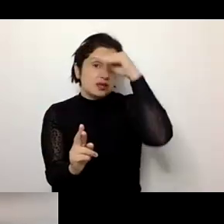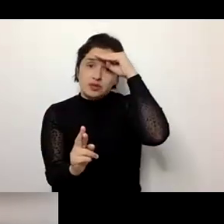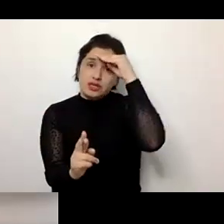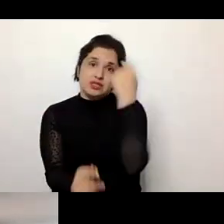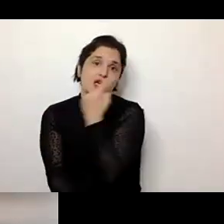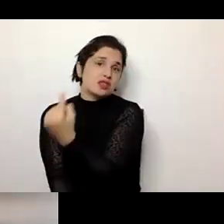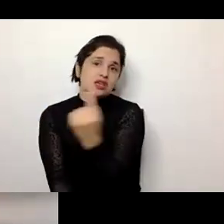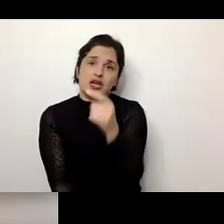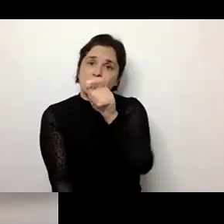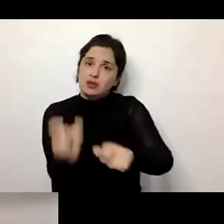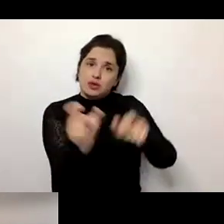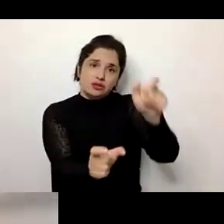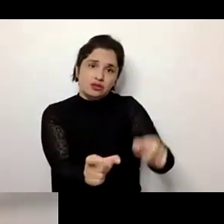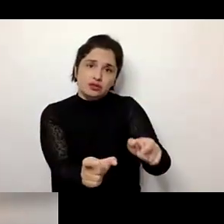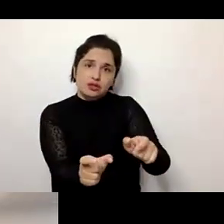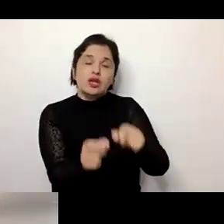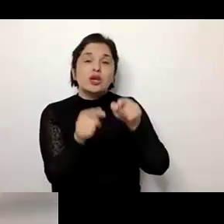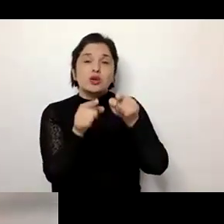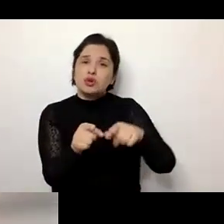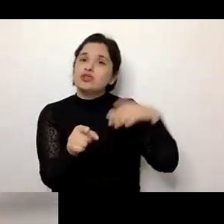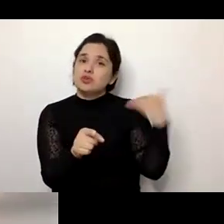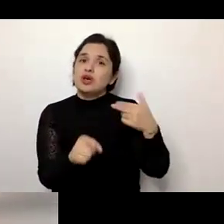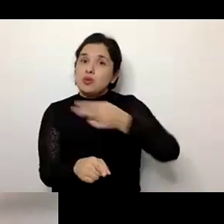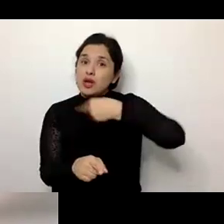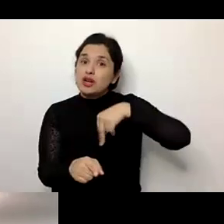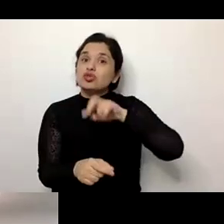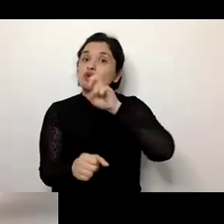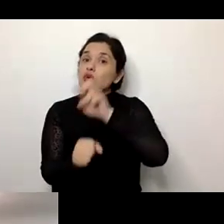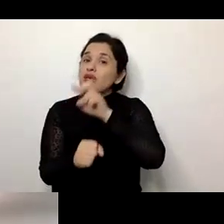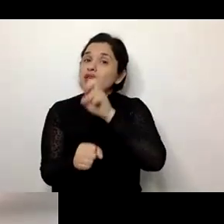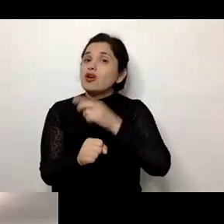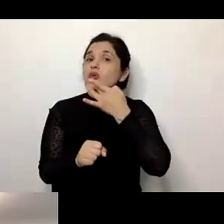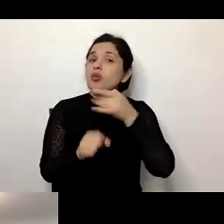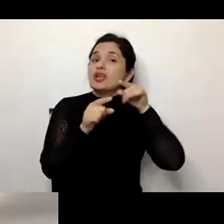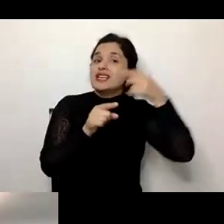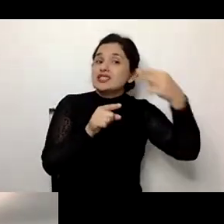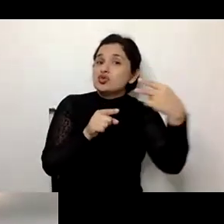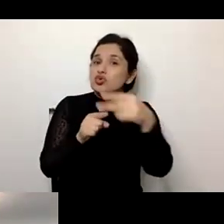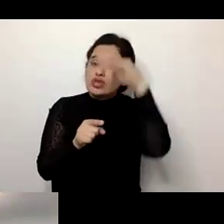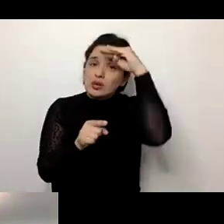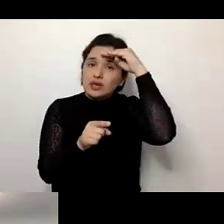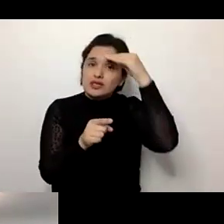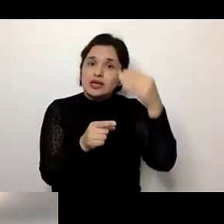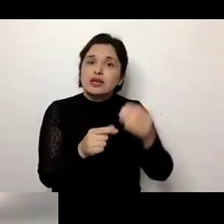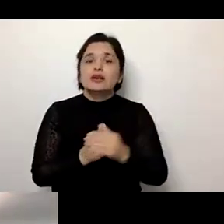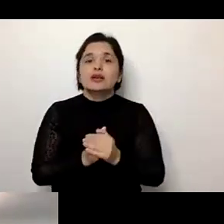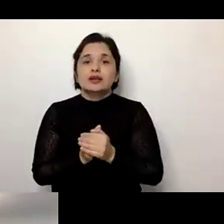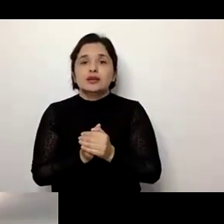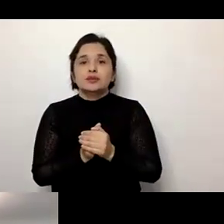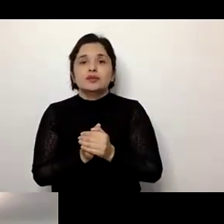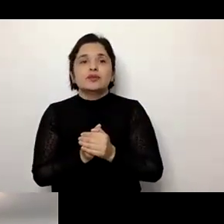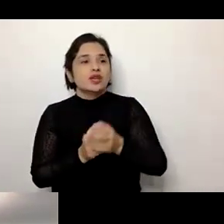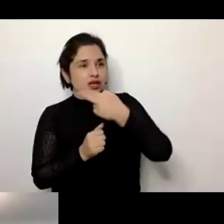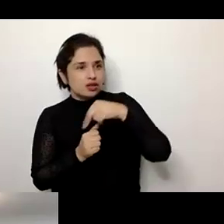cada pessoa, e é isso que vai importar para nós pedagogos, porque são essas experiências que nós poderemos de